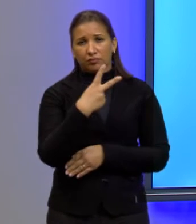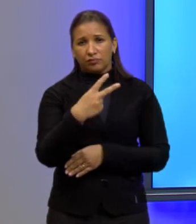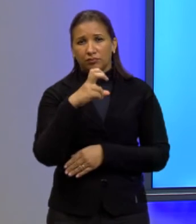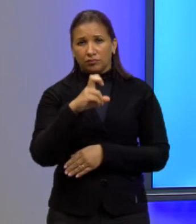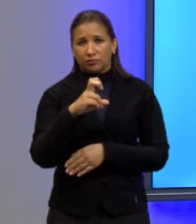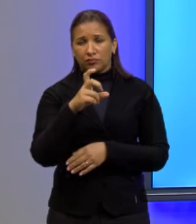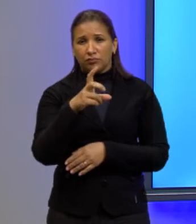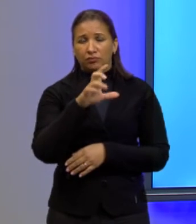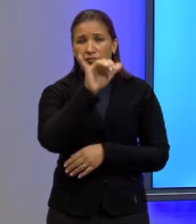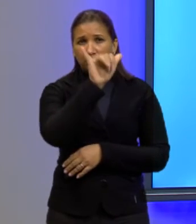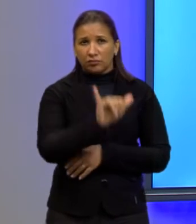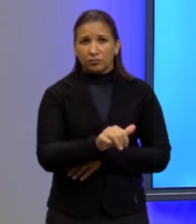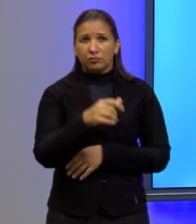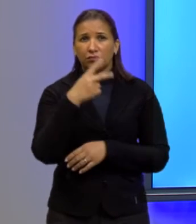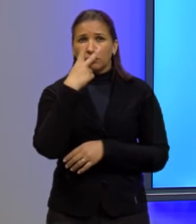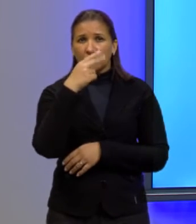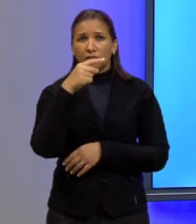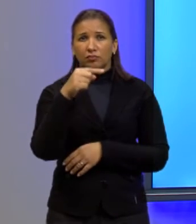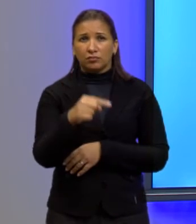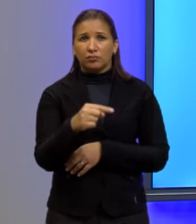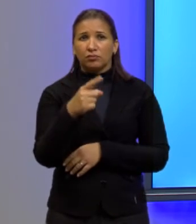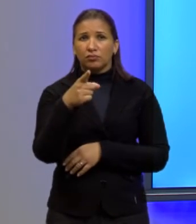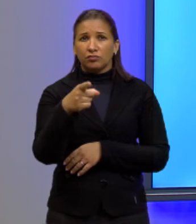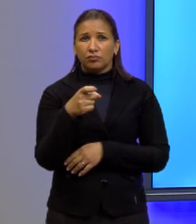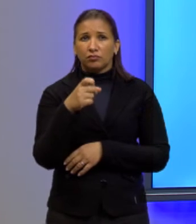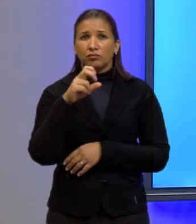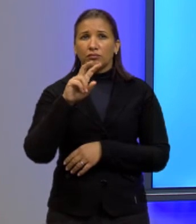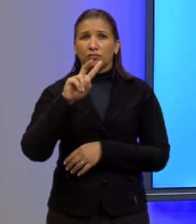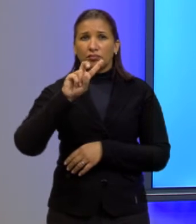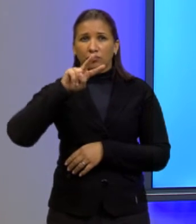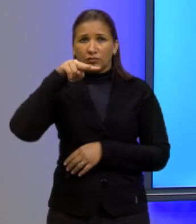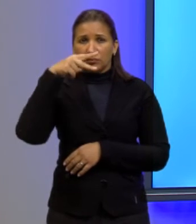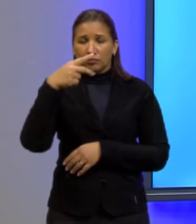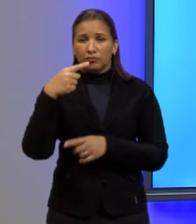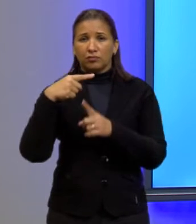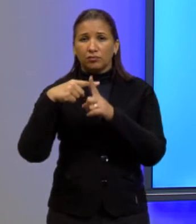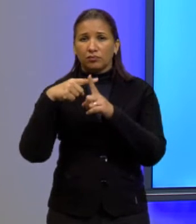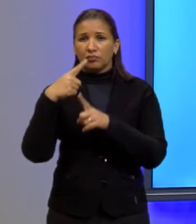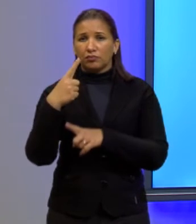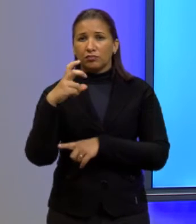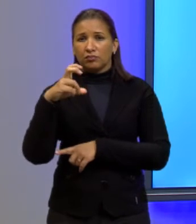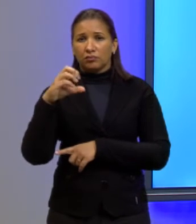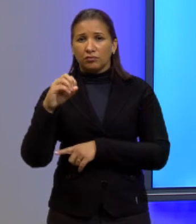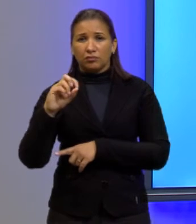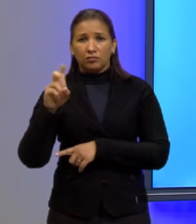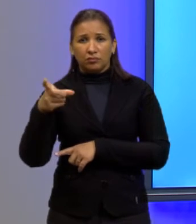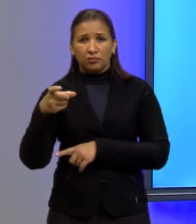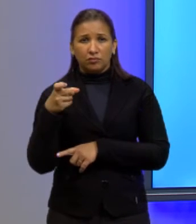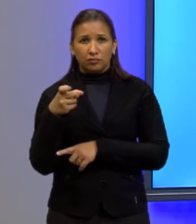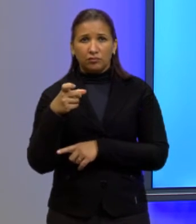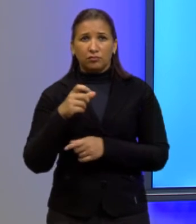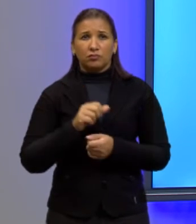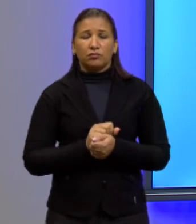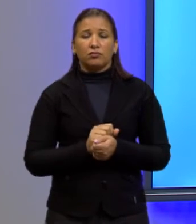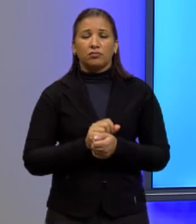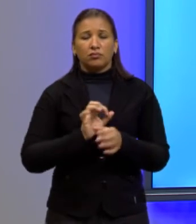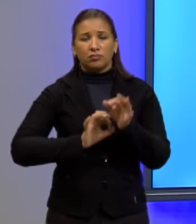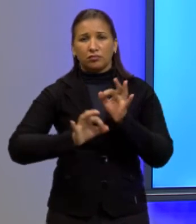é igual a menos x ao quadrado mais 150 x da onde sai isso aqui dessa